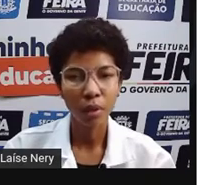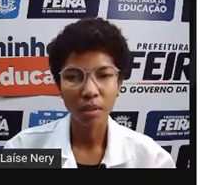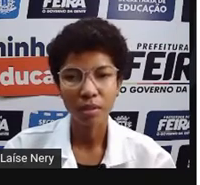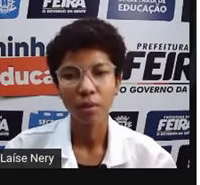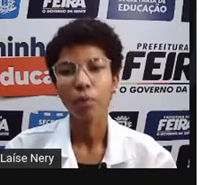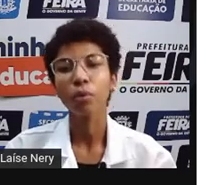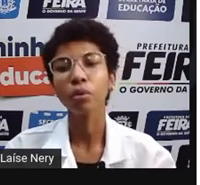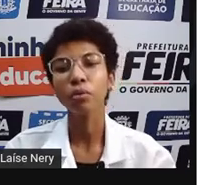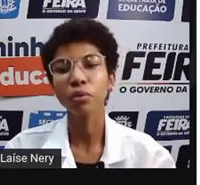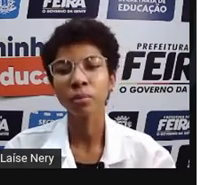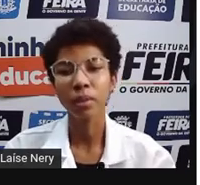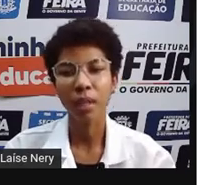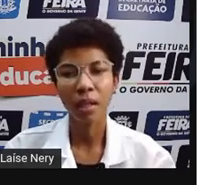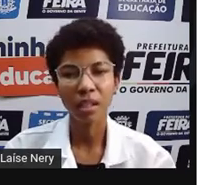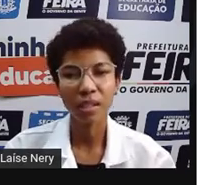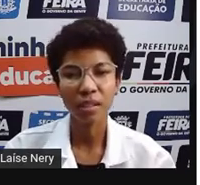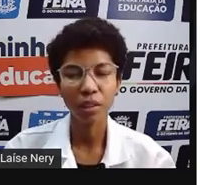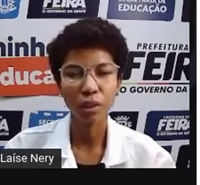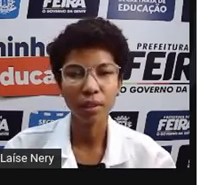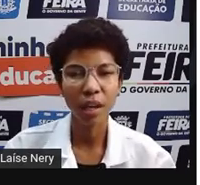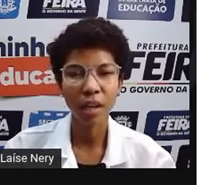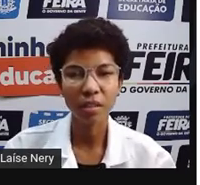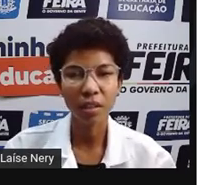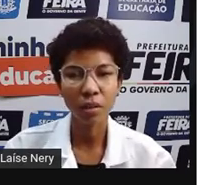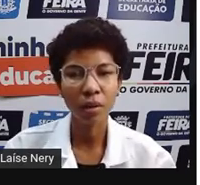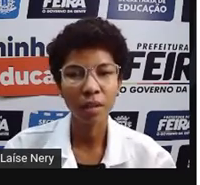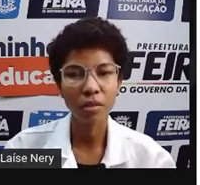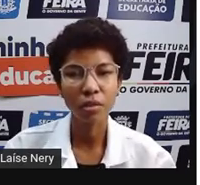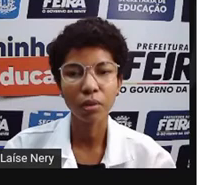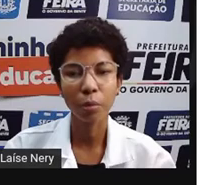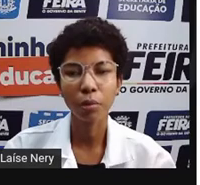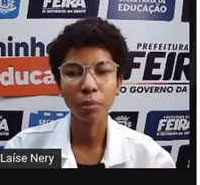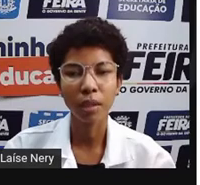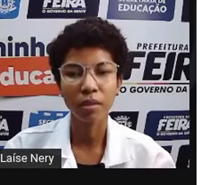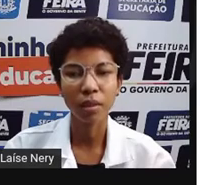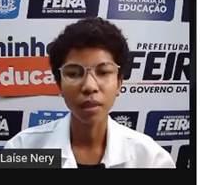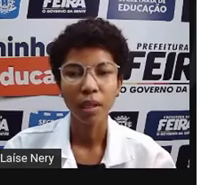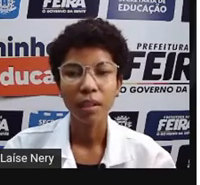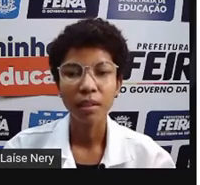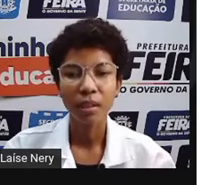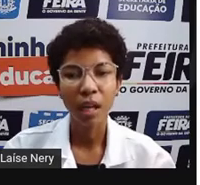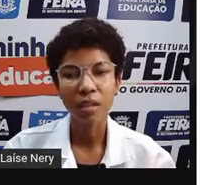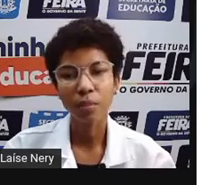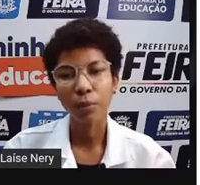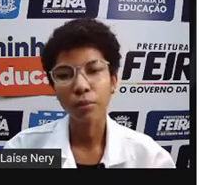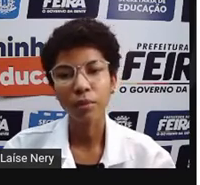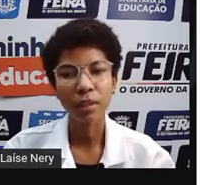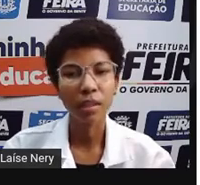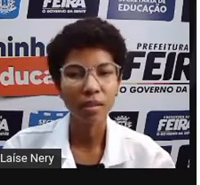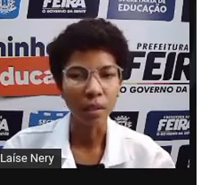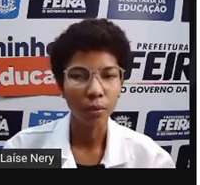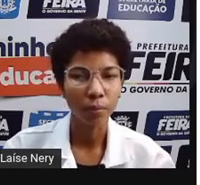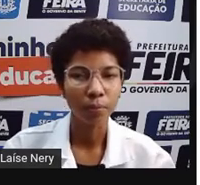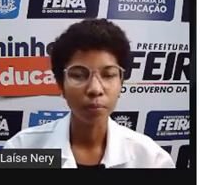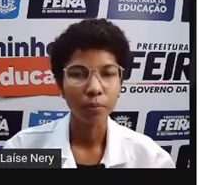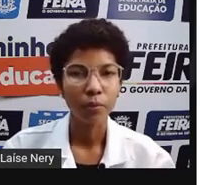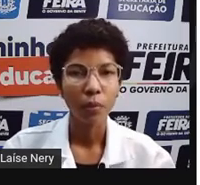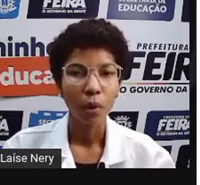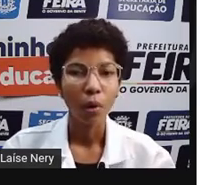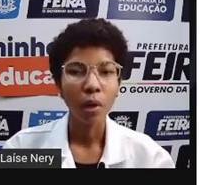de horas, o consumo delas vai ser de 10 kilowatts hora por mês. 10.35.